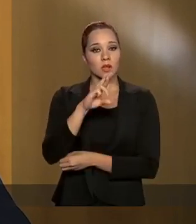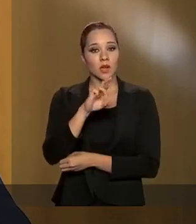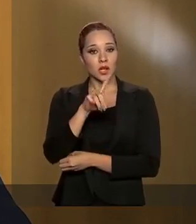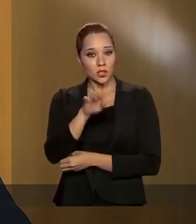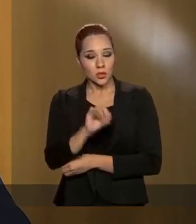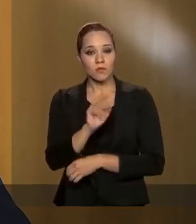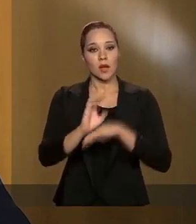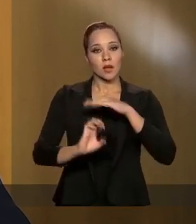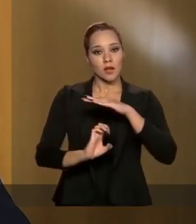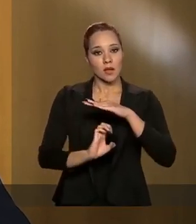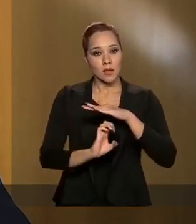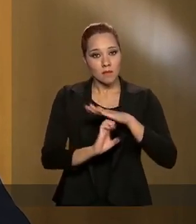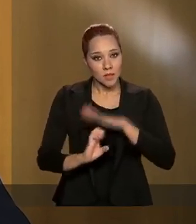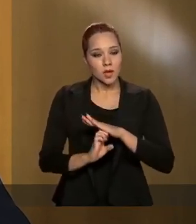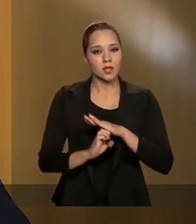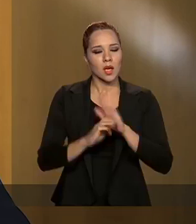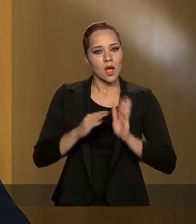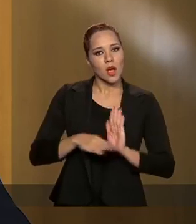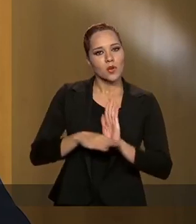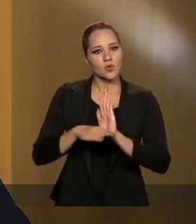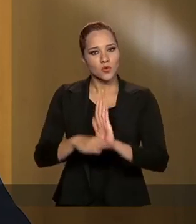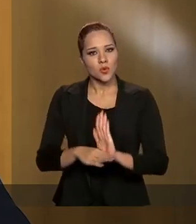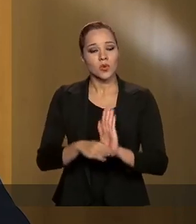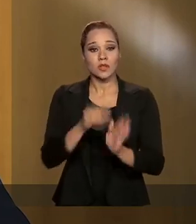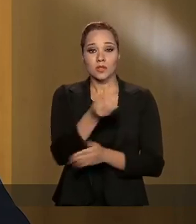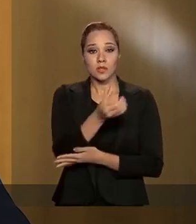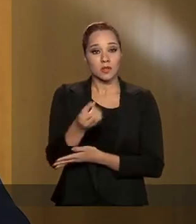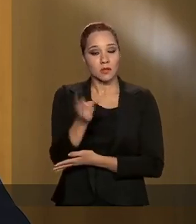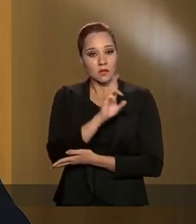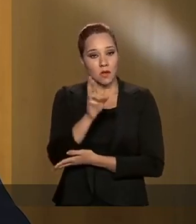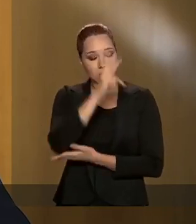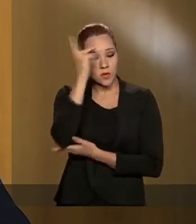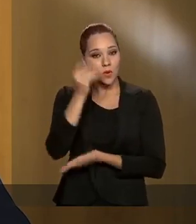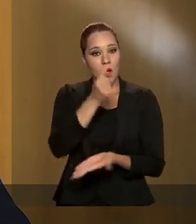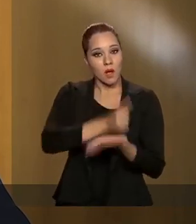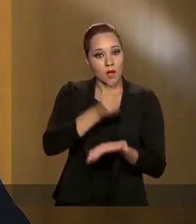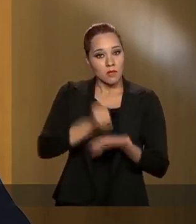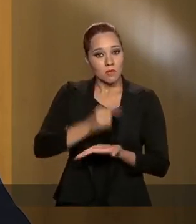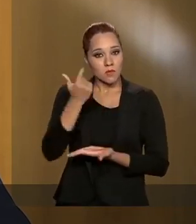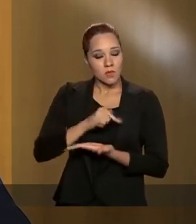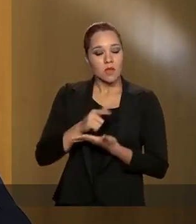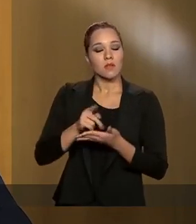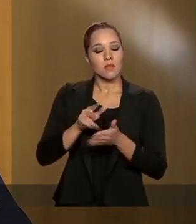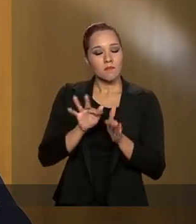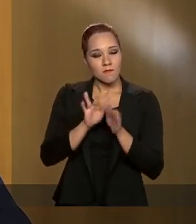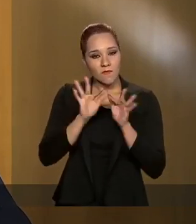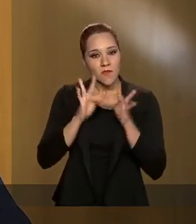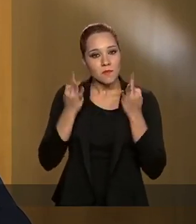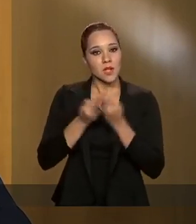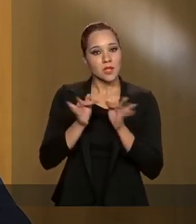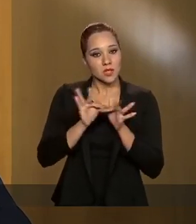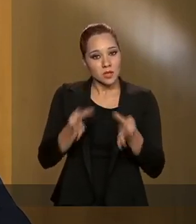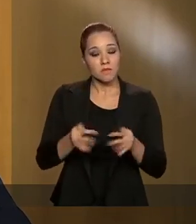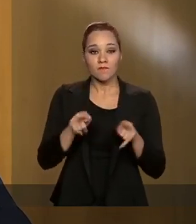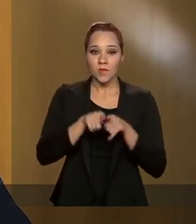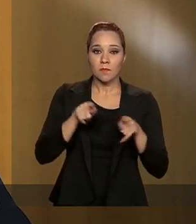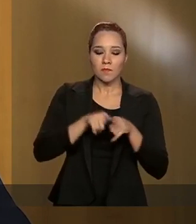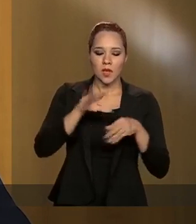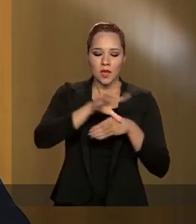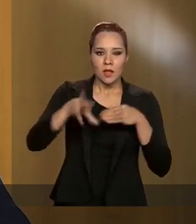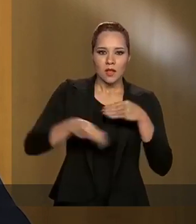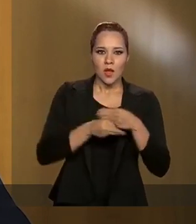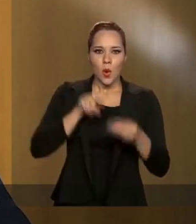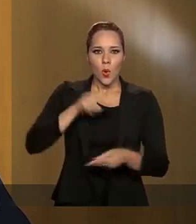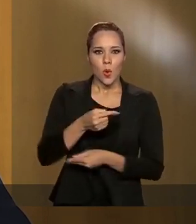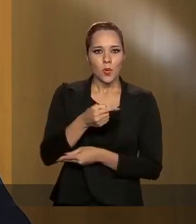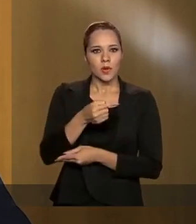empresas, auxílio mensal de R 600 aos trabalhadores informais e vulneráveis, entrada de mais de 1 milhão e